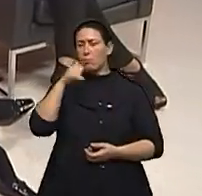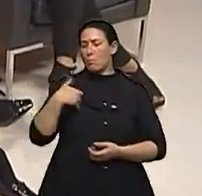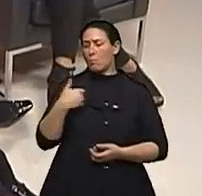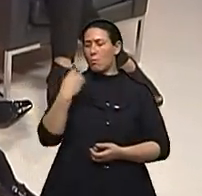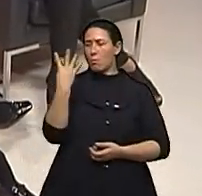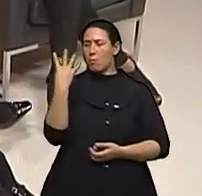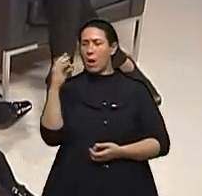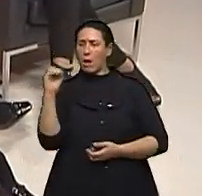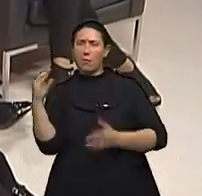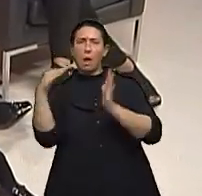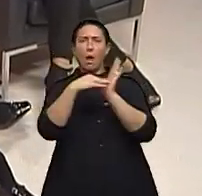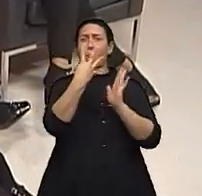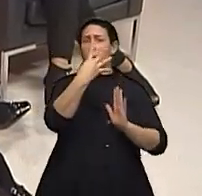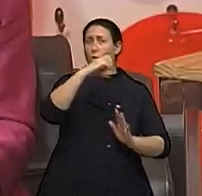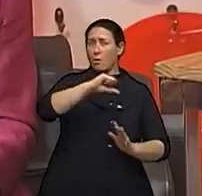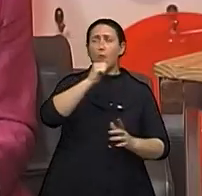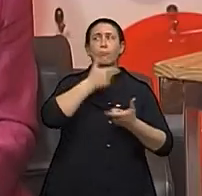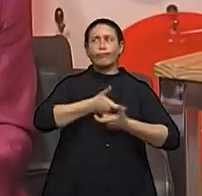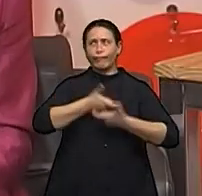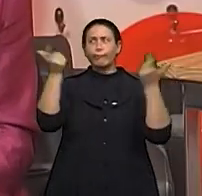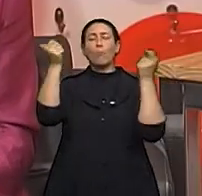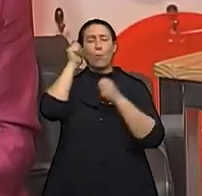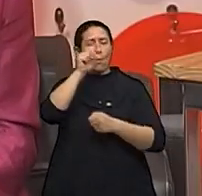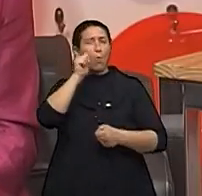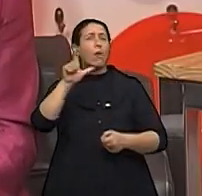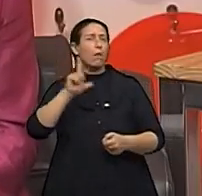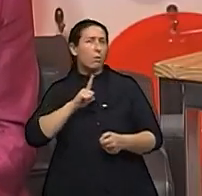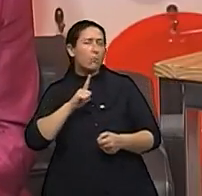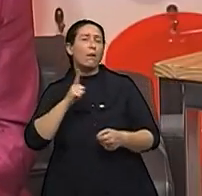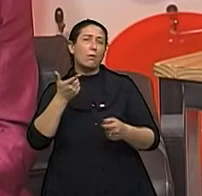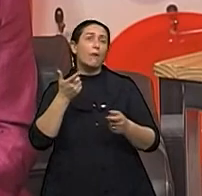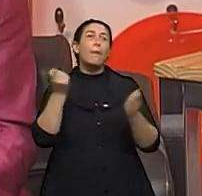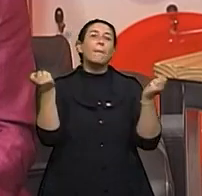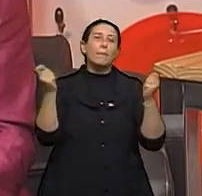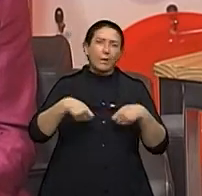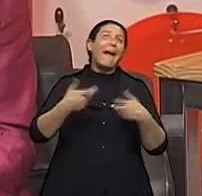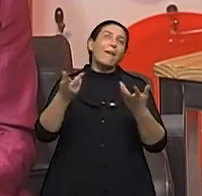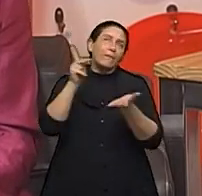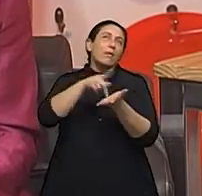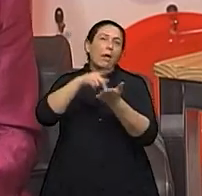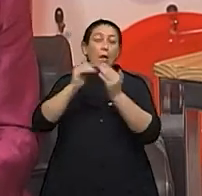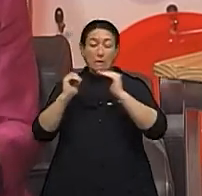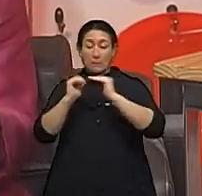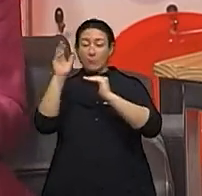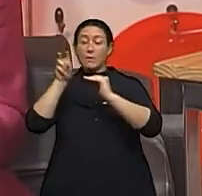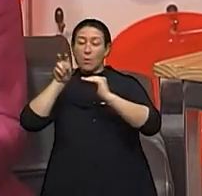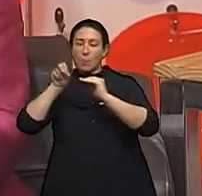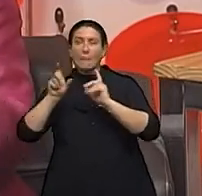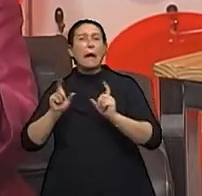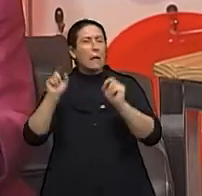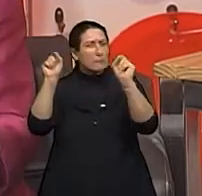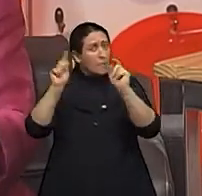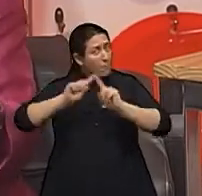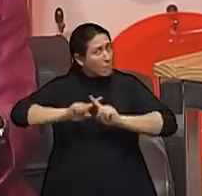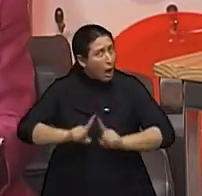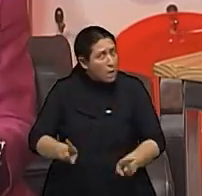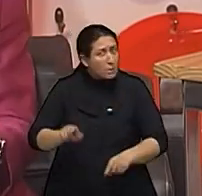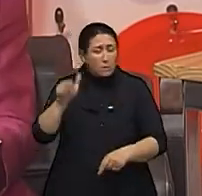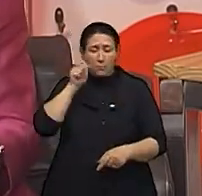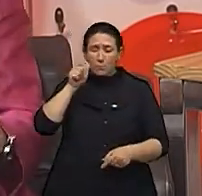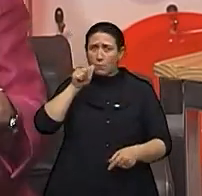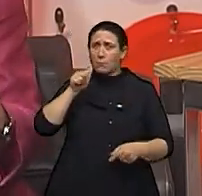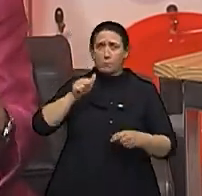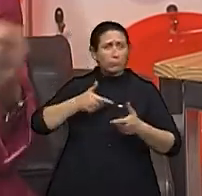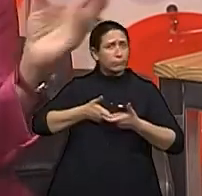Então, tudo bem, está certo que a gente pega mais câncer acima de 50, mas o número de mulheres é tão